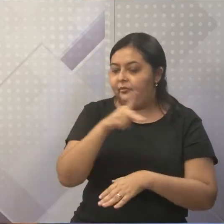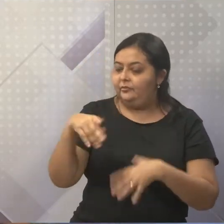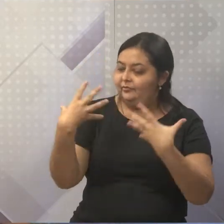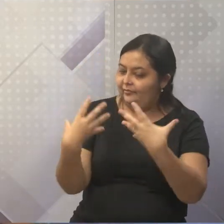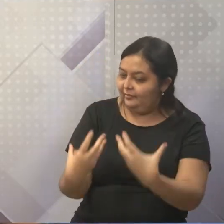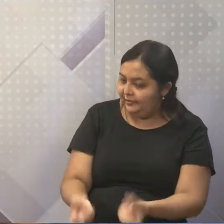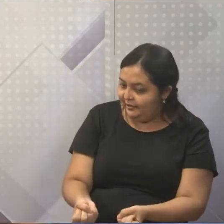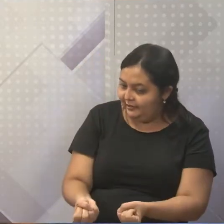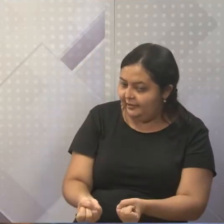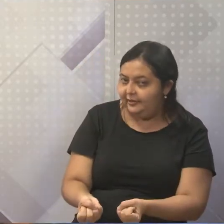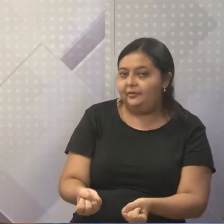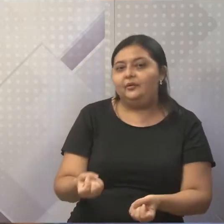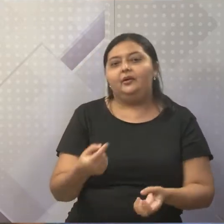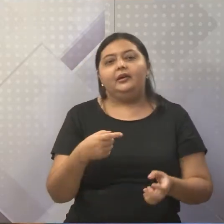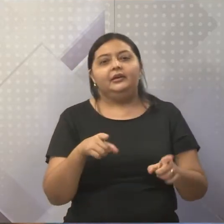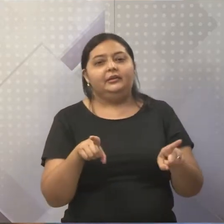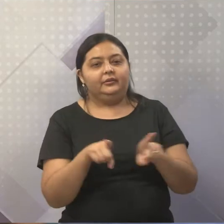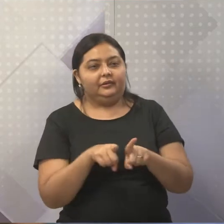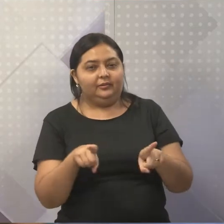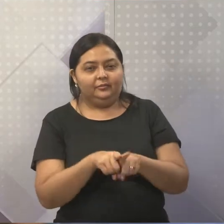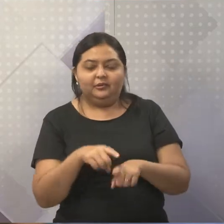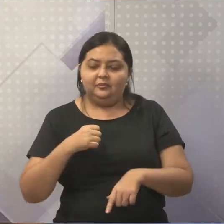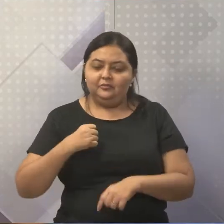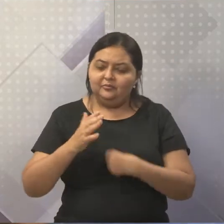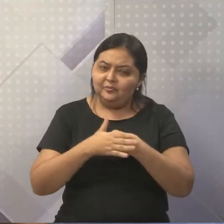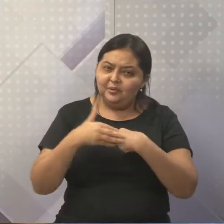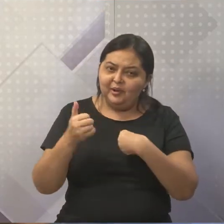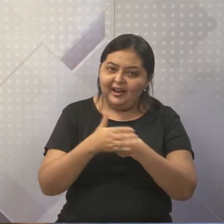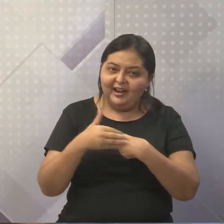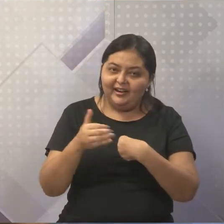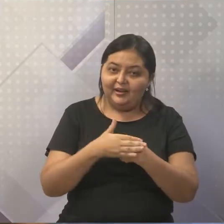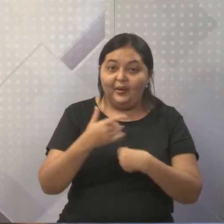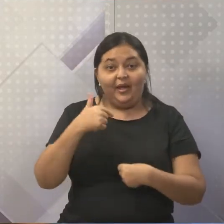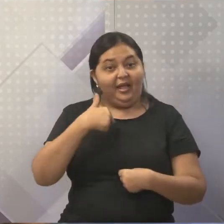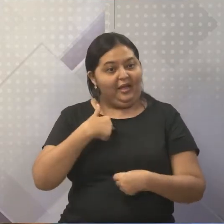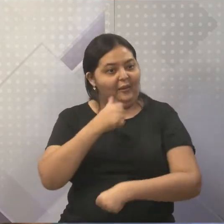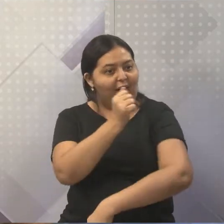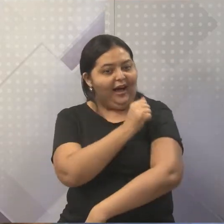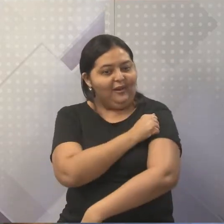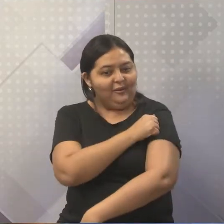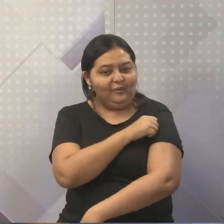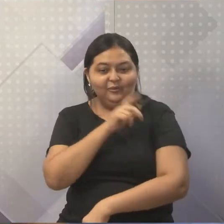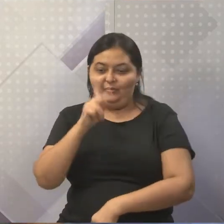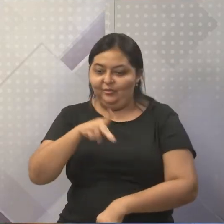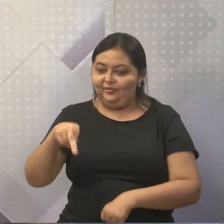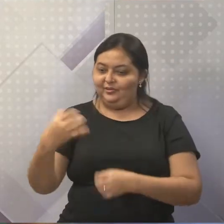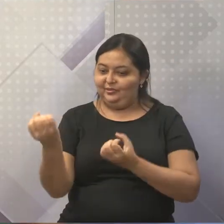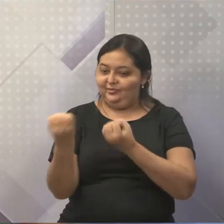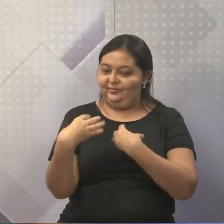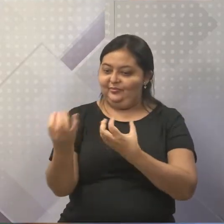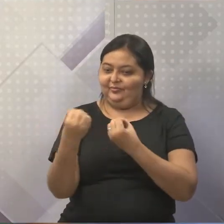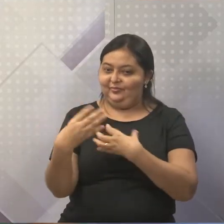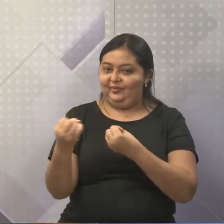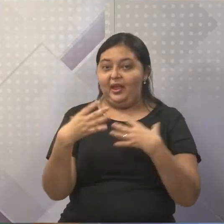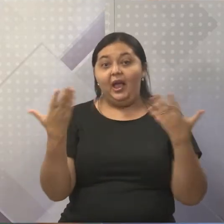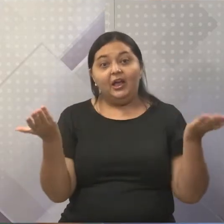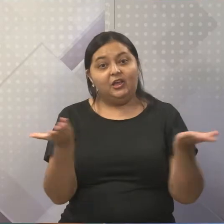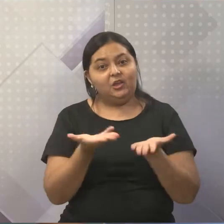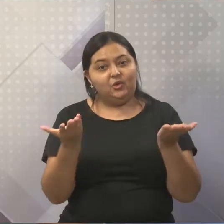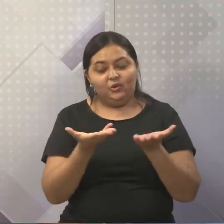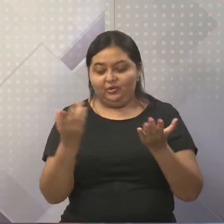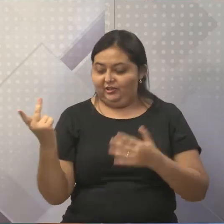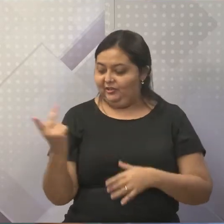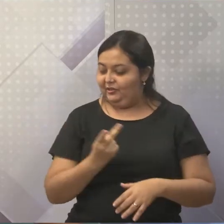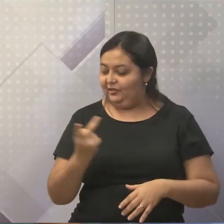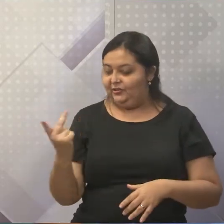aceitado o convite. E eu digo professor com o maior carinho, porque fui mestre, aliás, fui aluno deste mestre, né? E hoje estou podendo dividir esse